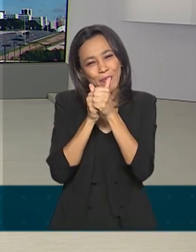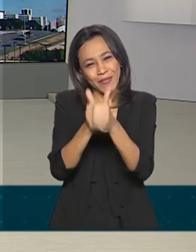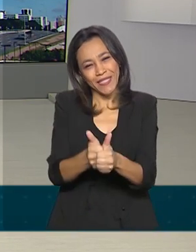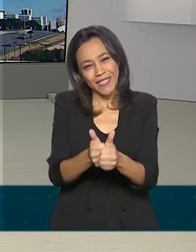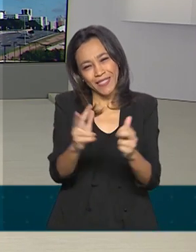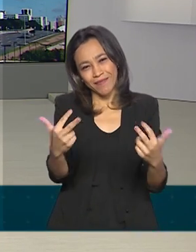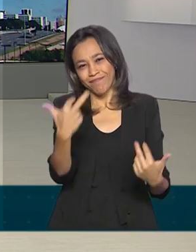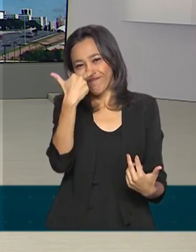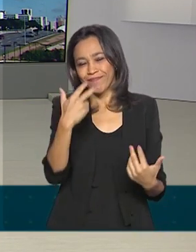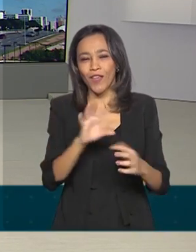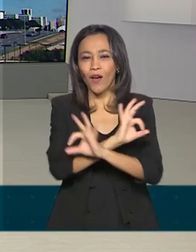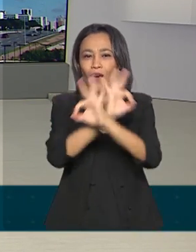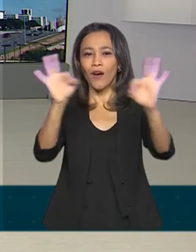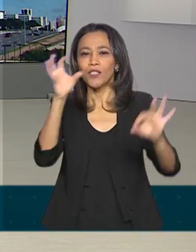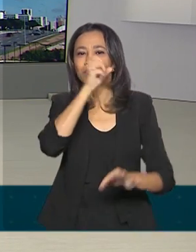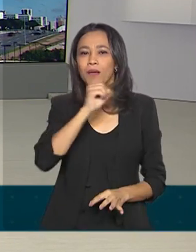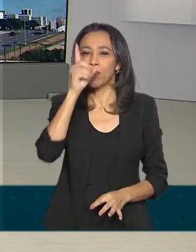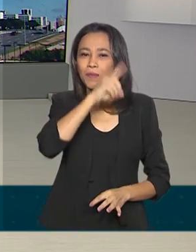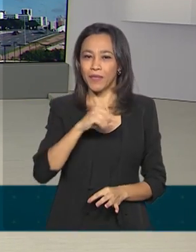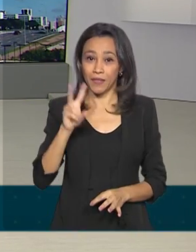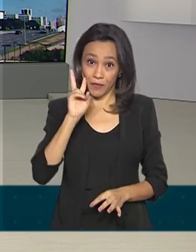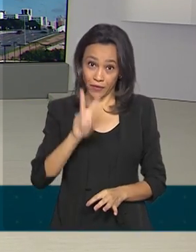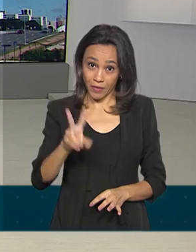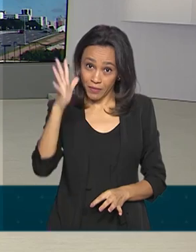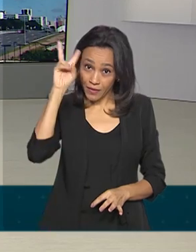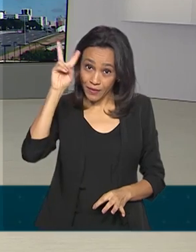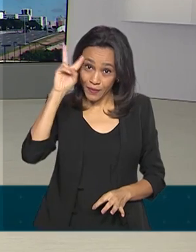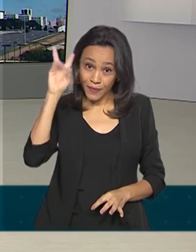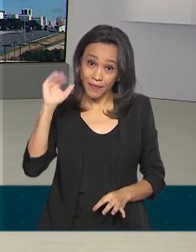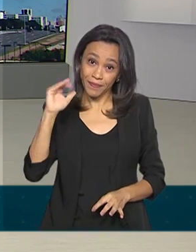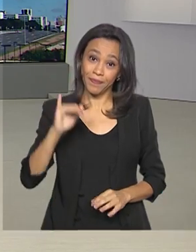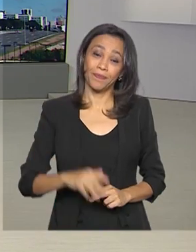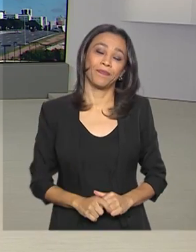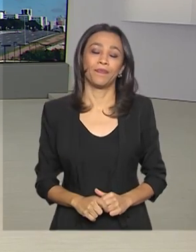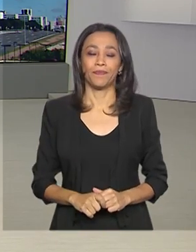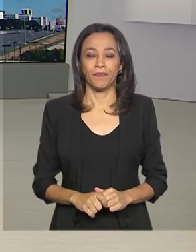audiência. Ótimo fim de semana. Nos vemos na segunda-feira. Até lá.